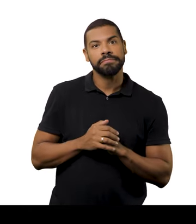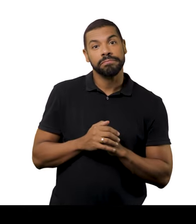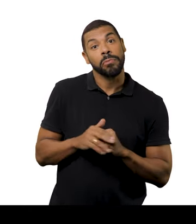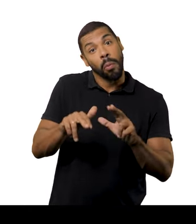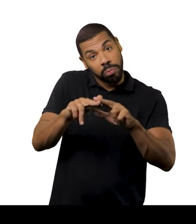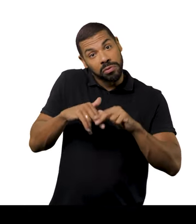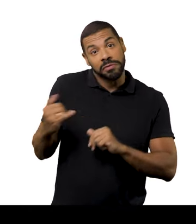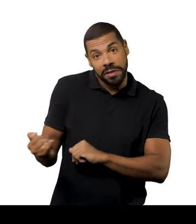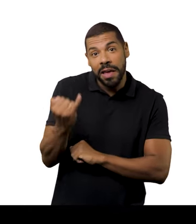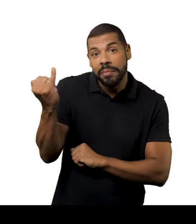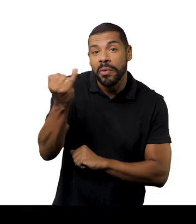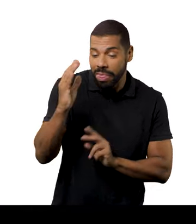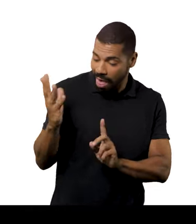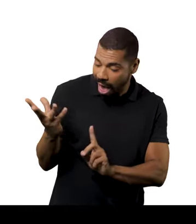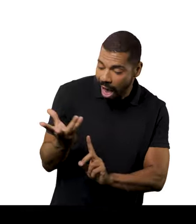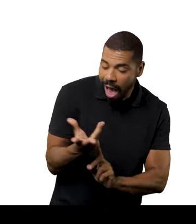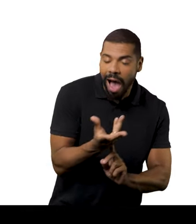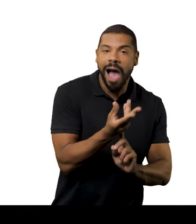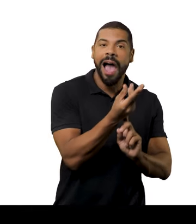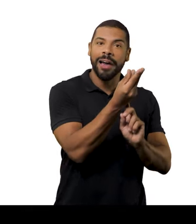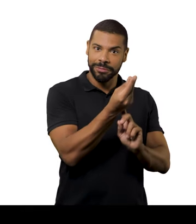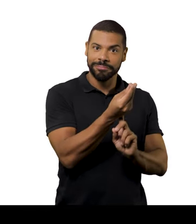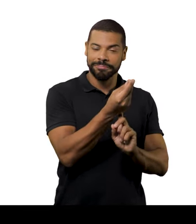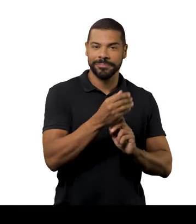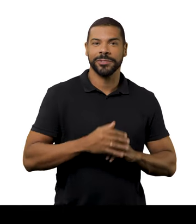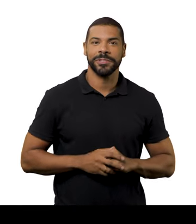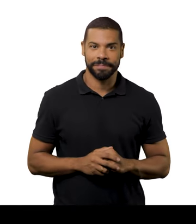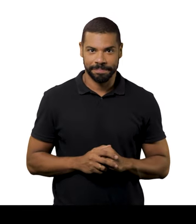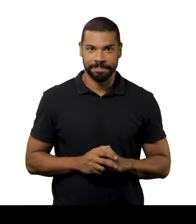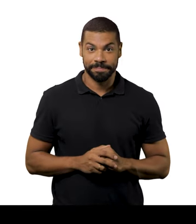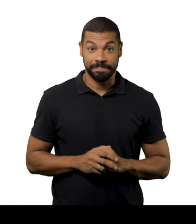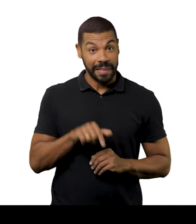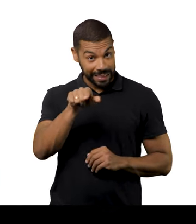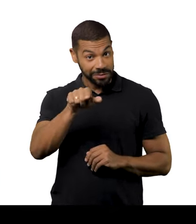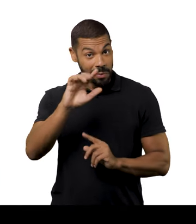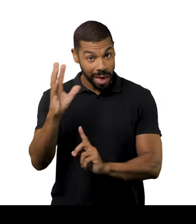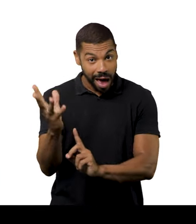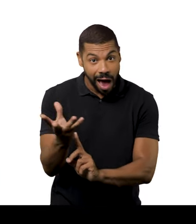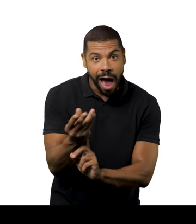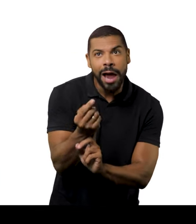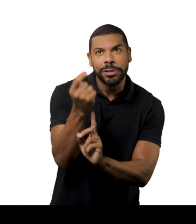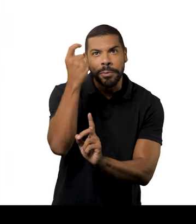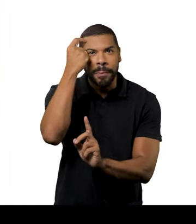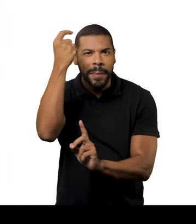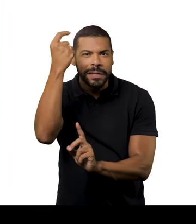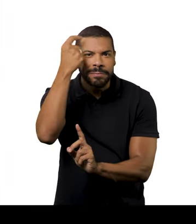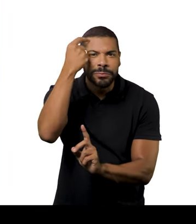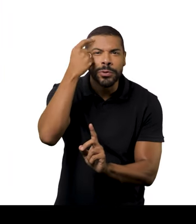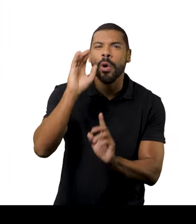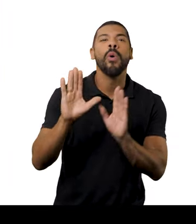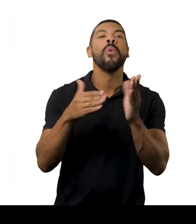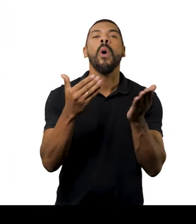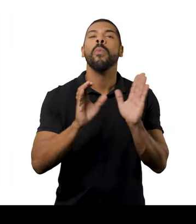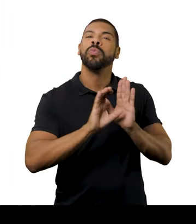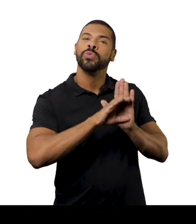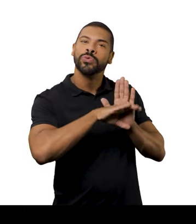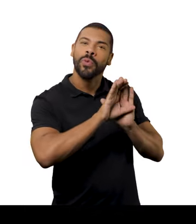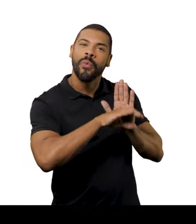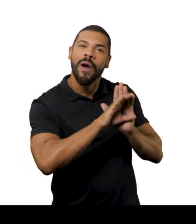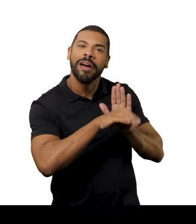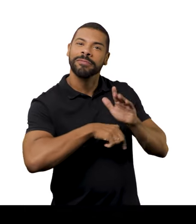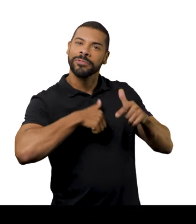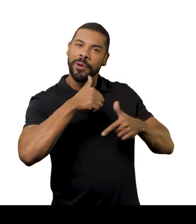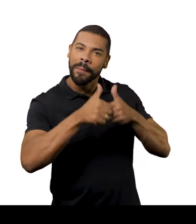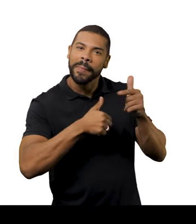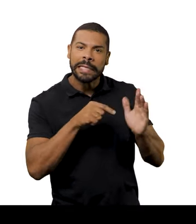abrir a cabeça das pessoas, que é para isso que eu acho que a arte serve, para isso que estamos aqui. É a arte ter um pensamento,